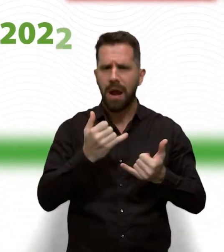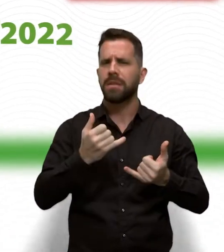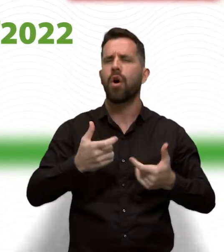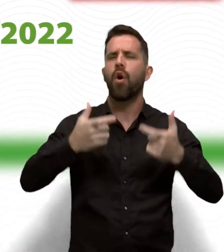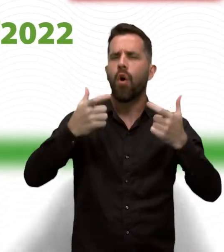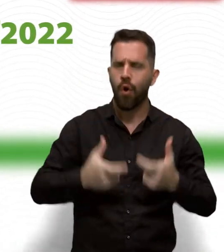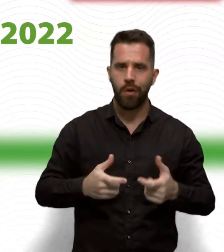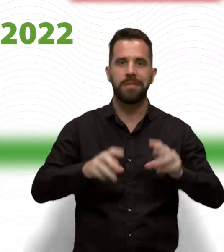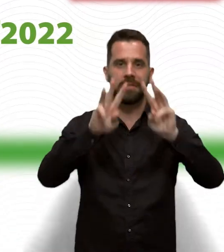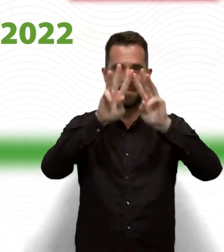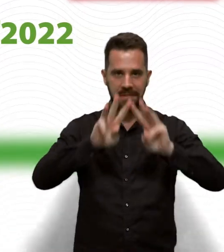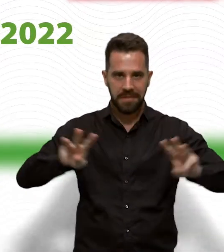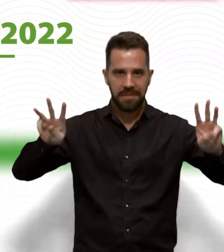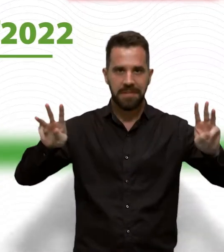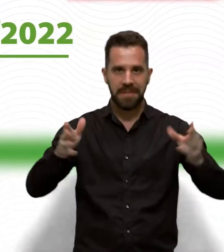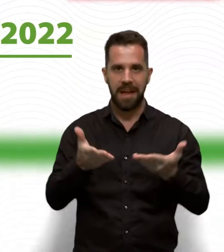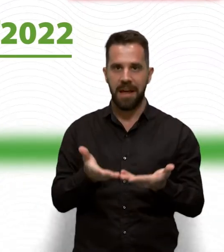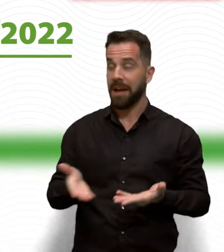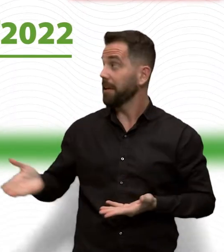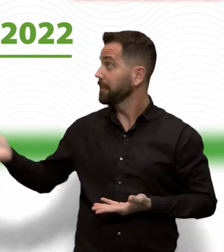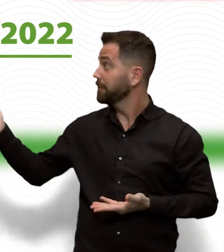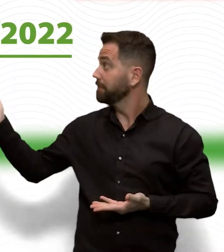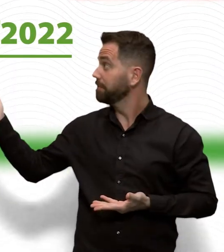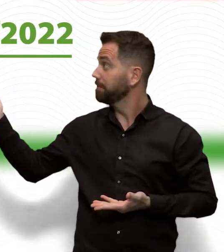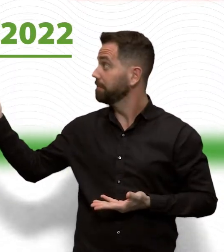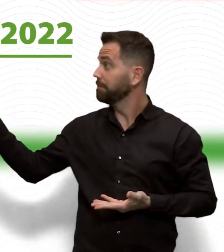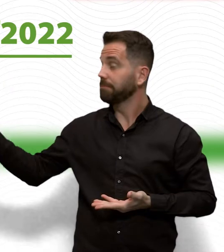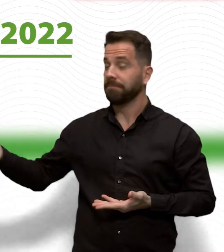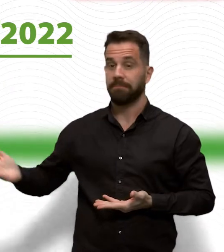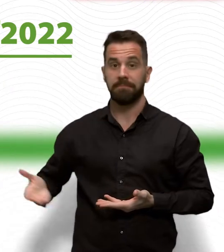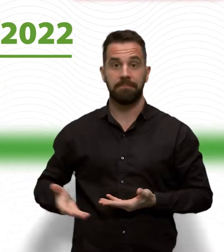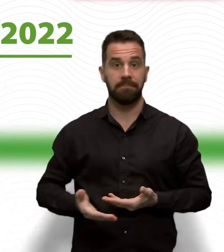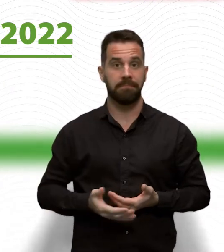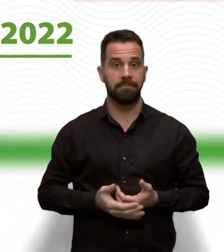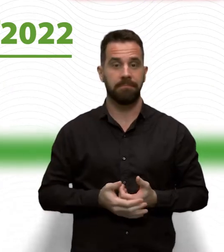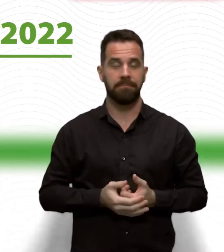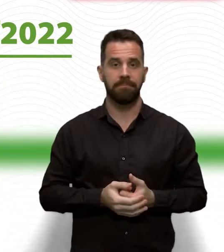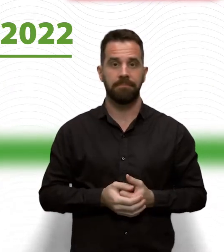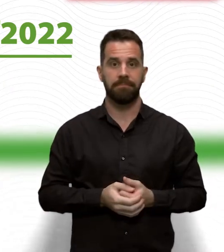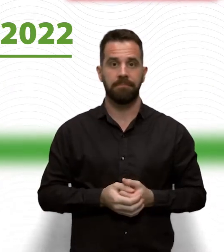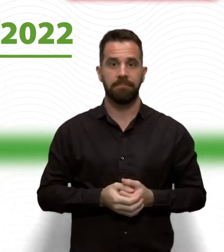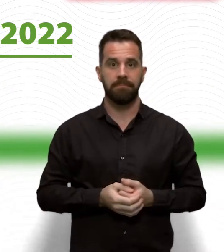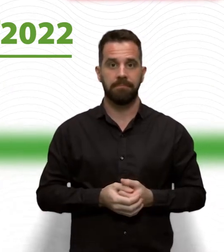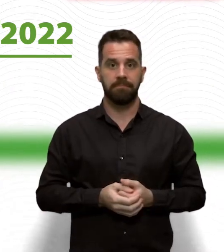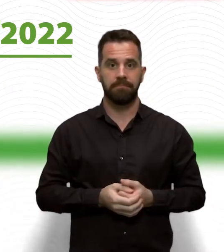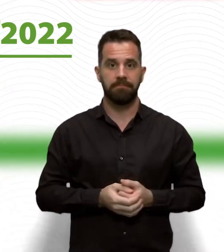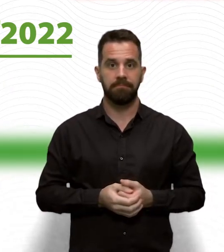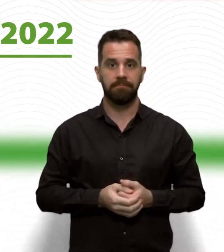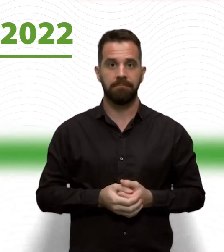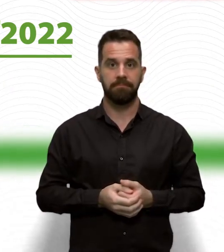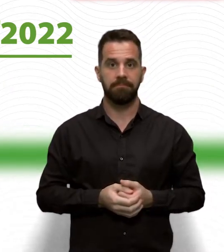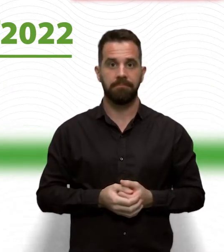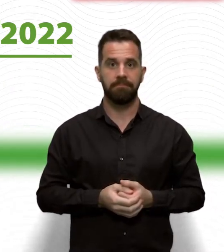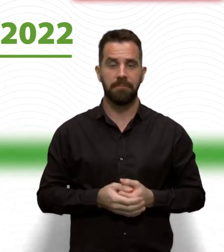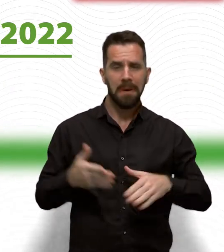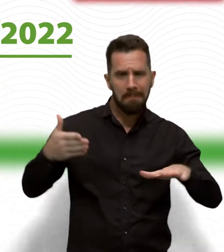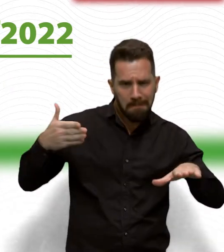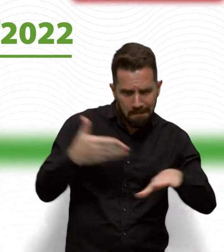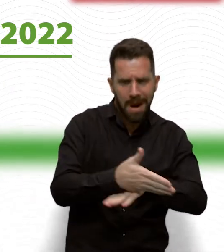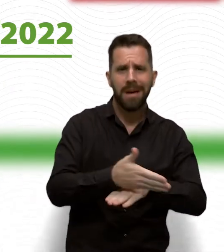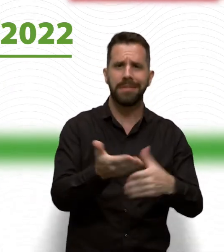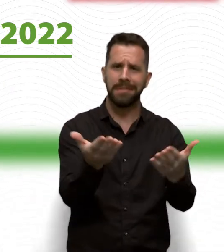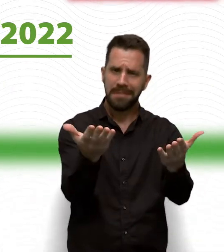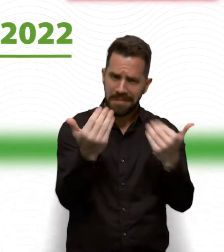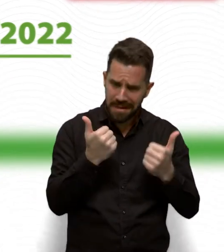no site. eventos.iefgoiano.edu.br barra ACOF 2022